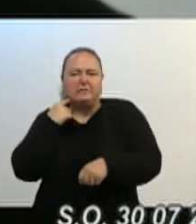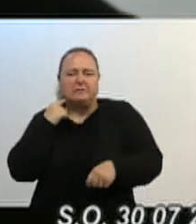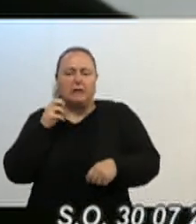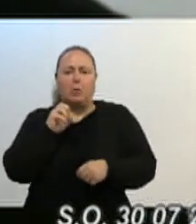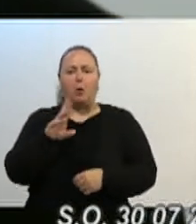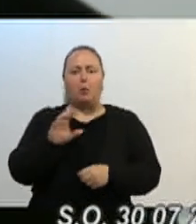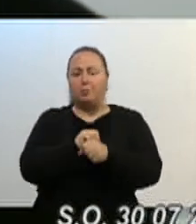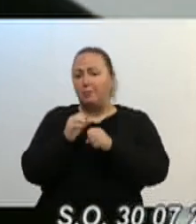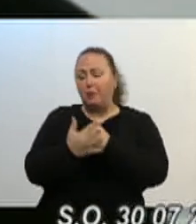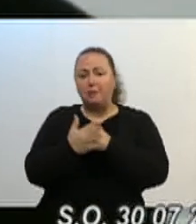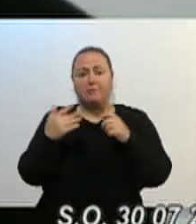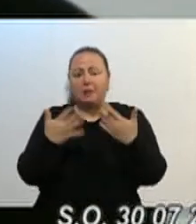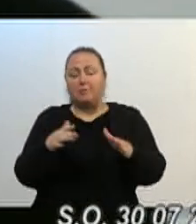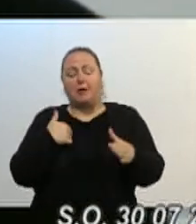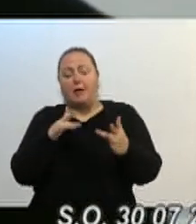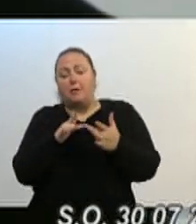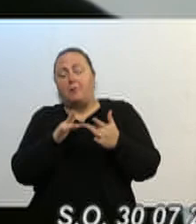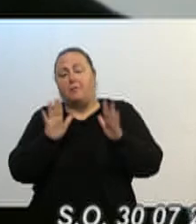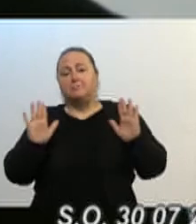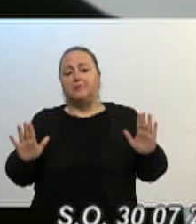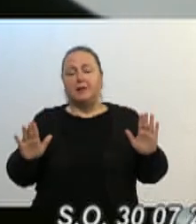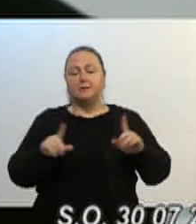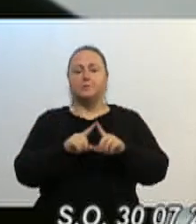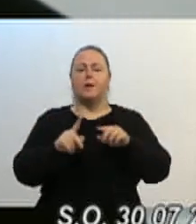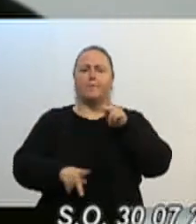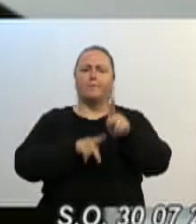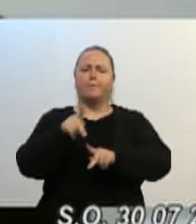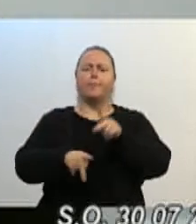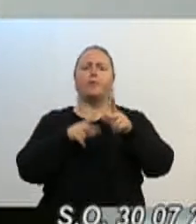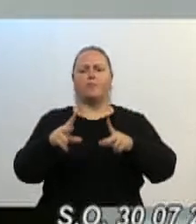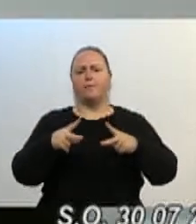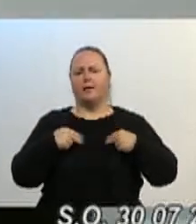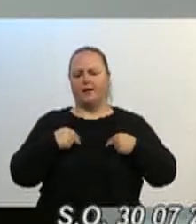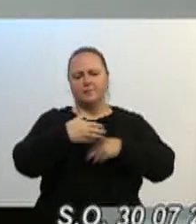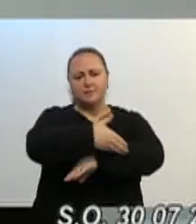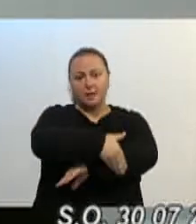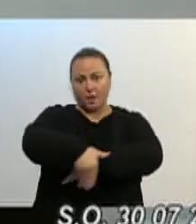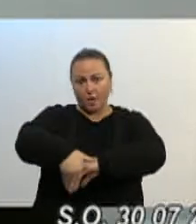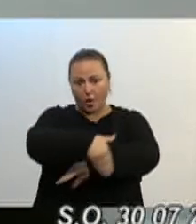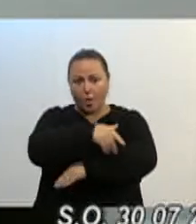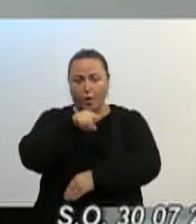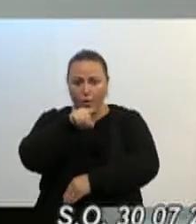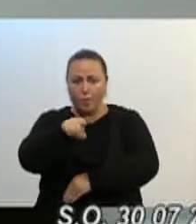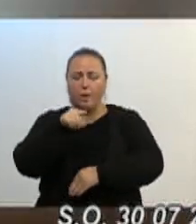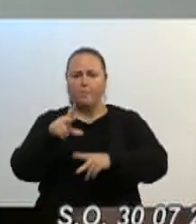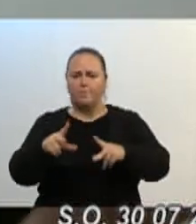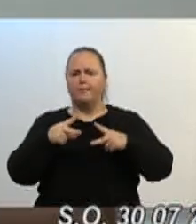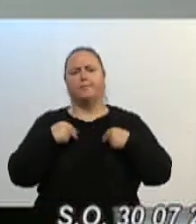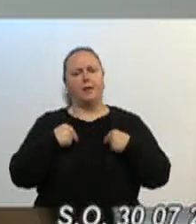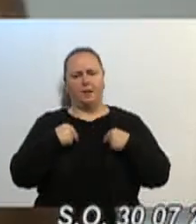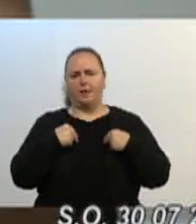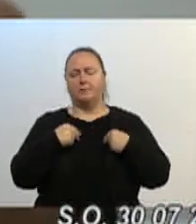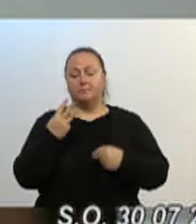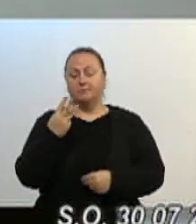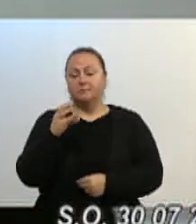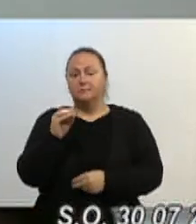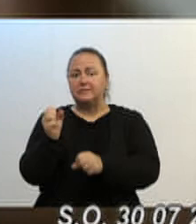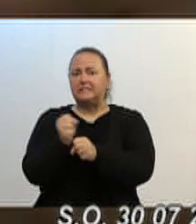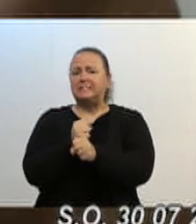povo da rua está consciente, é o povo que merece, é o povo que fez a manifestação. Depois de mais de 30 anos